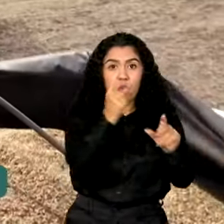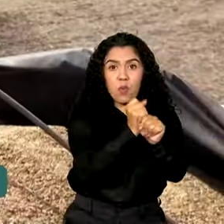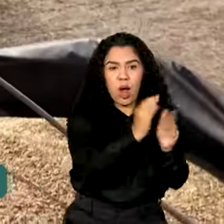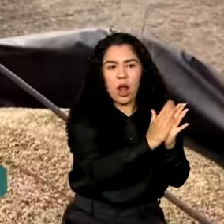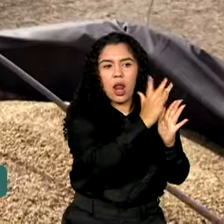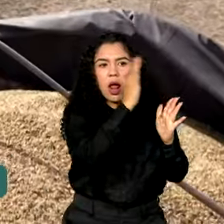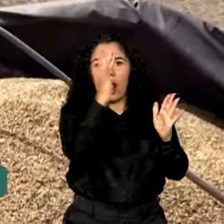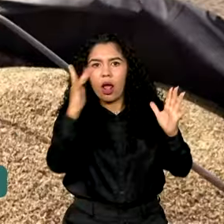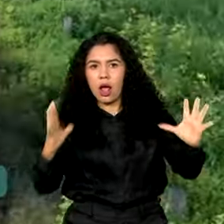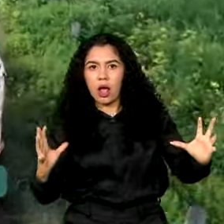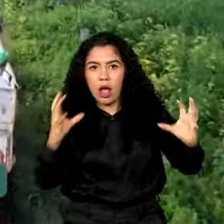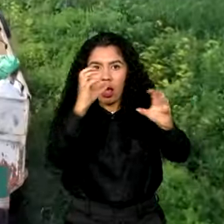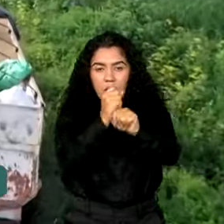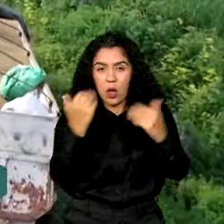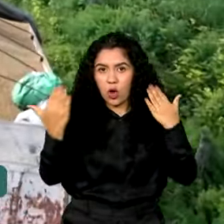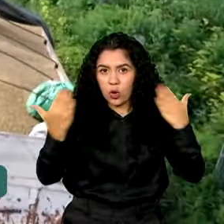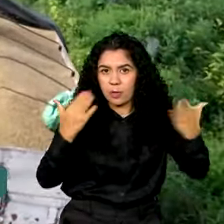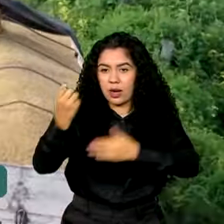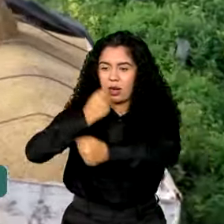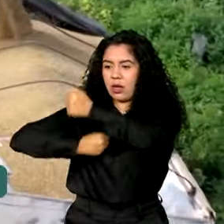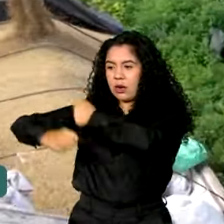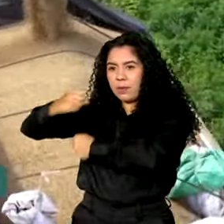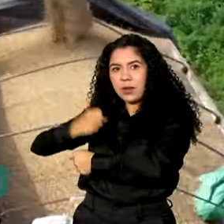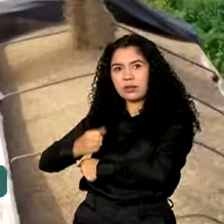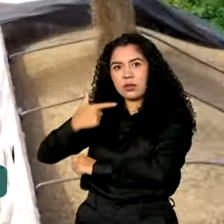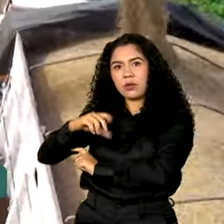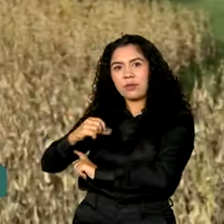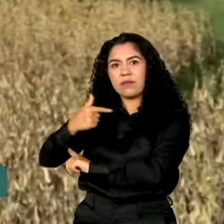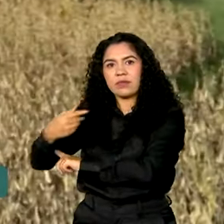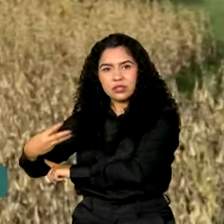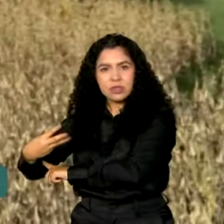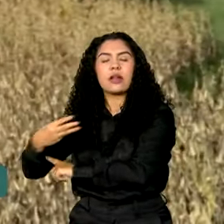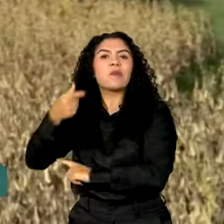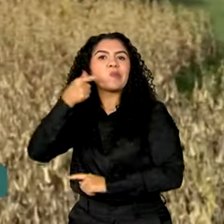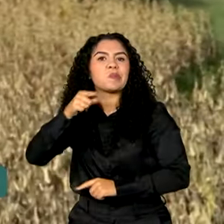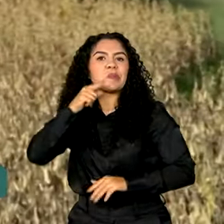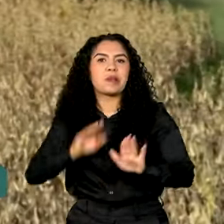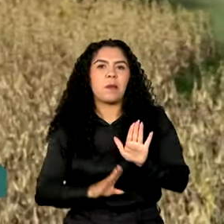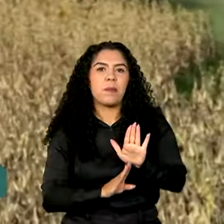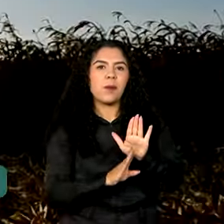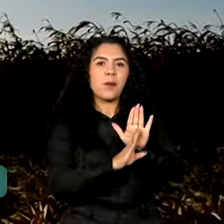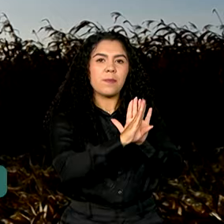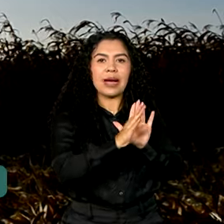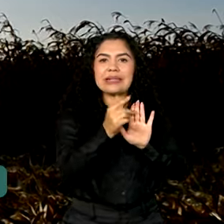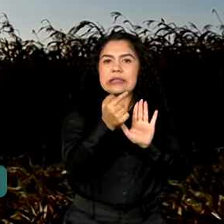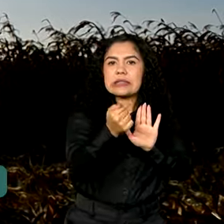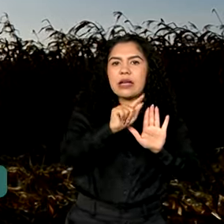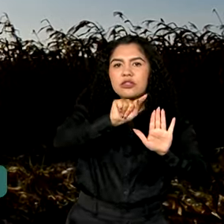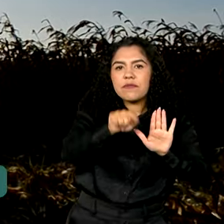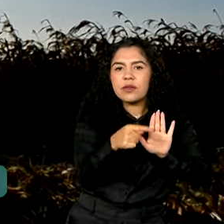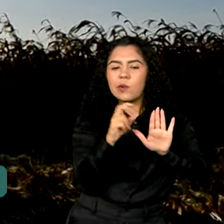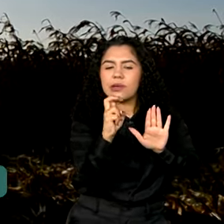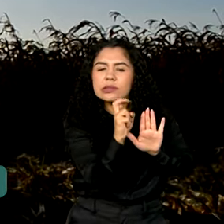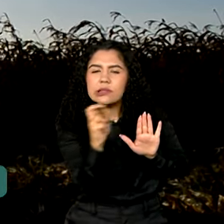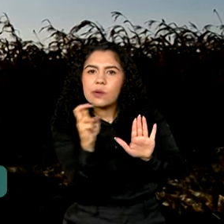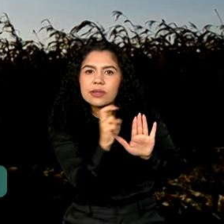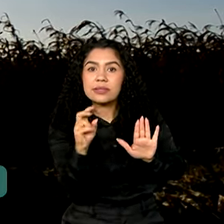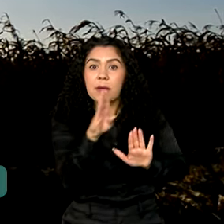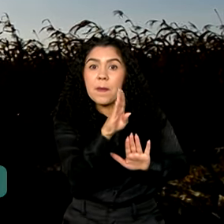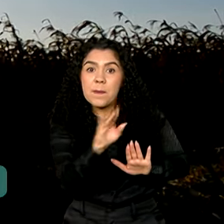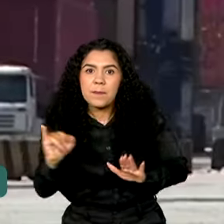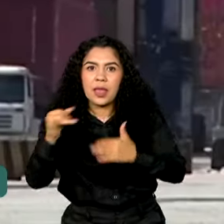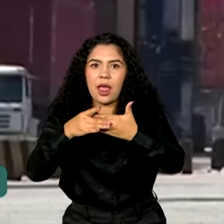comparando com 2023, houve crescimento de 7,55 bilhões